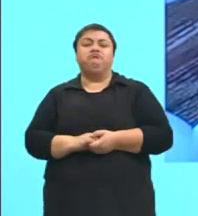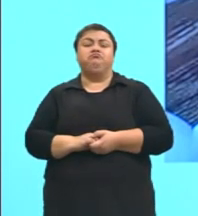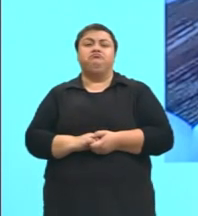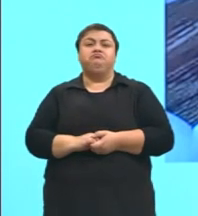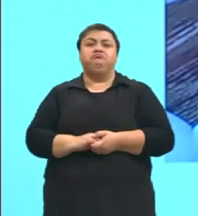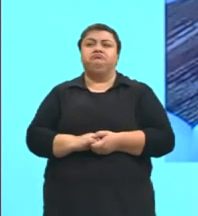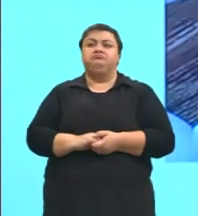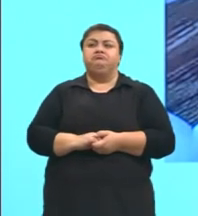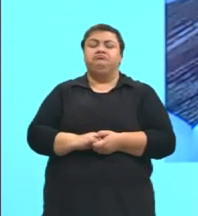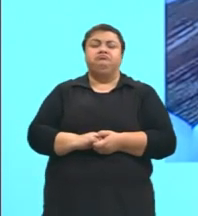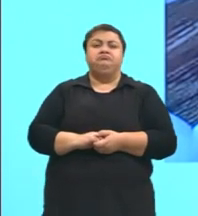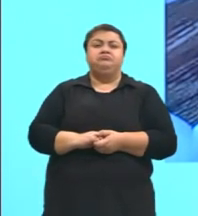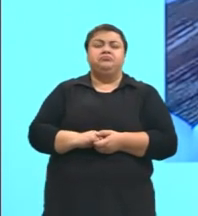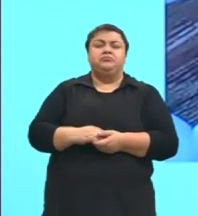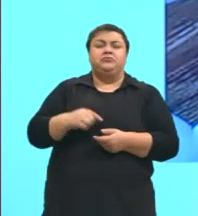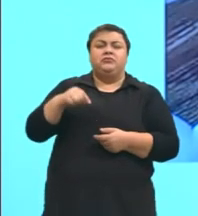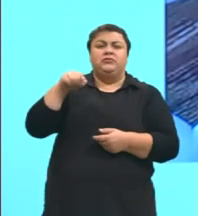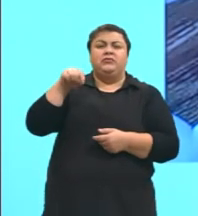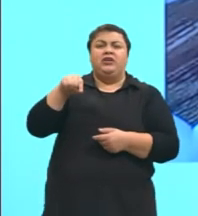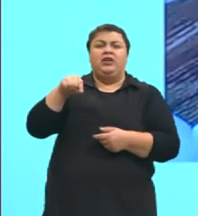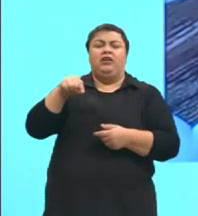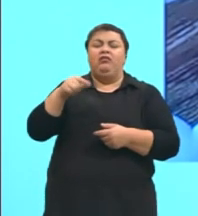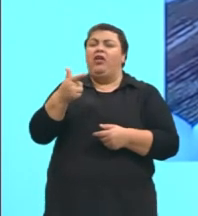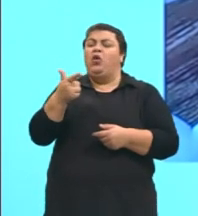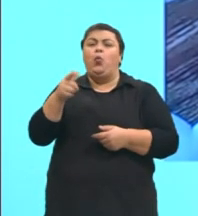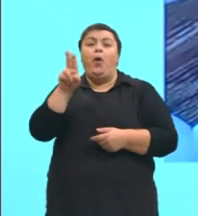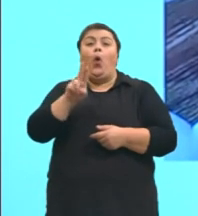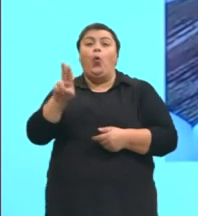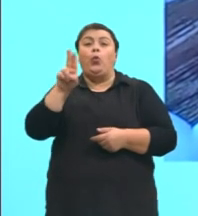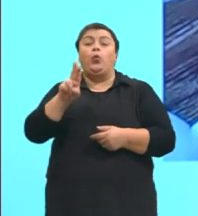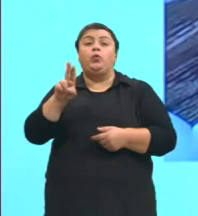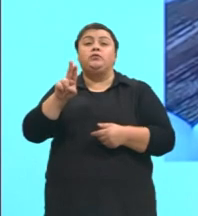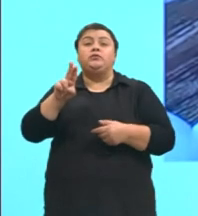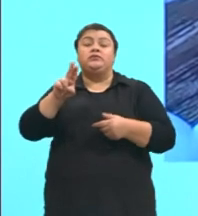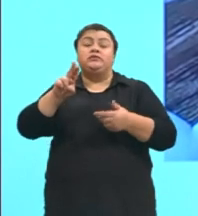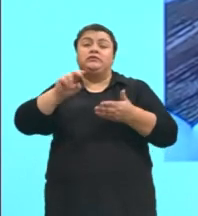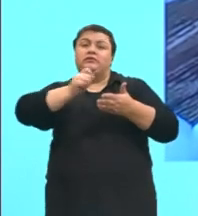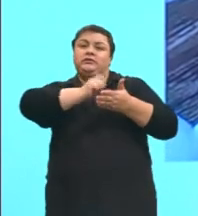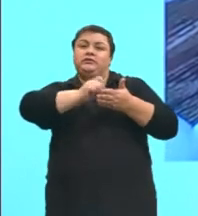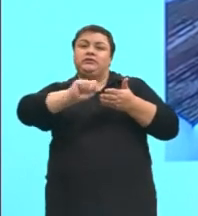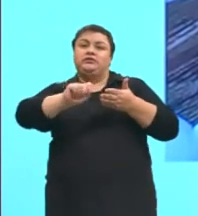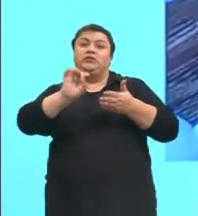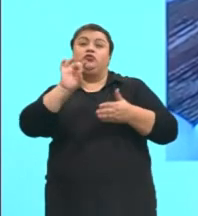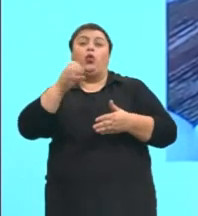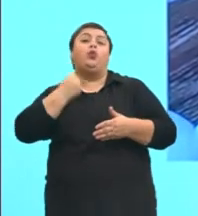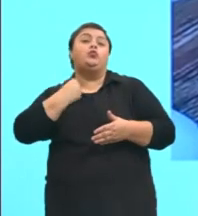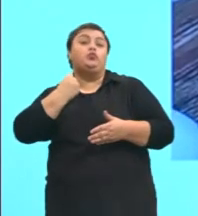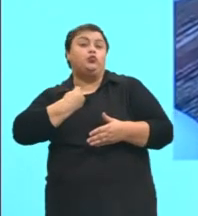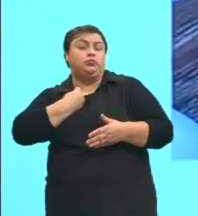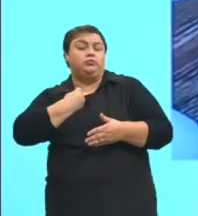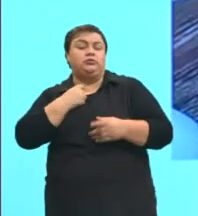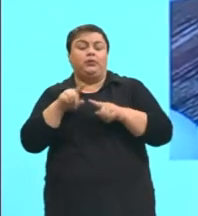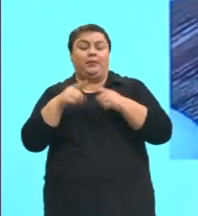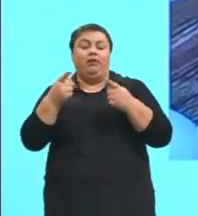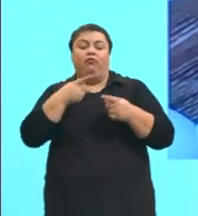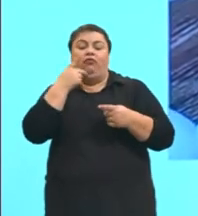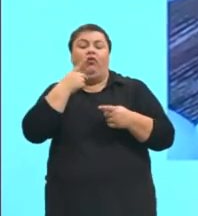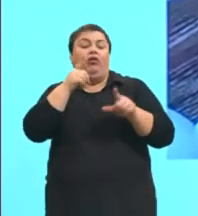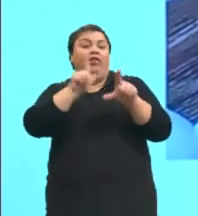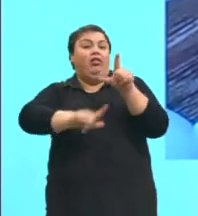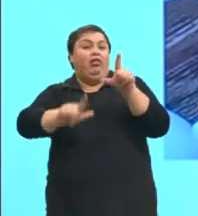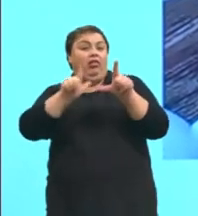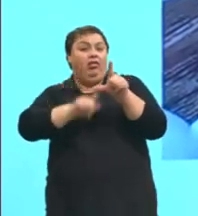delas tem coisas escritas, com exceção dos números aqui. Mas eu estou falando para vocês de letras.